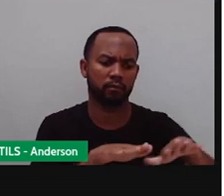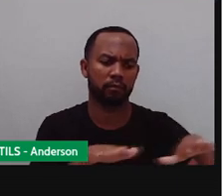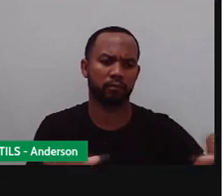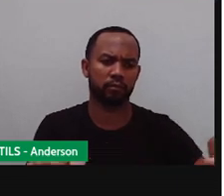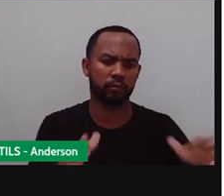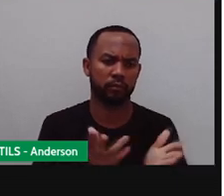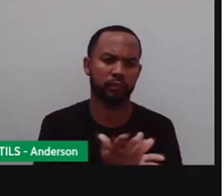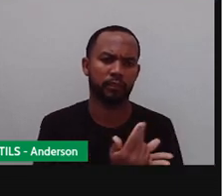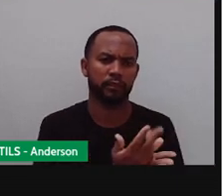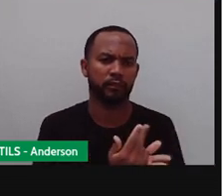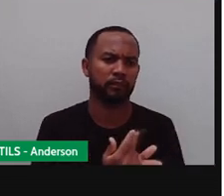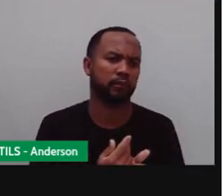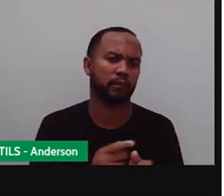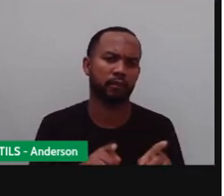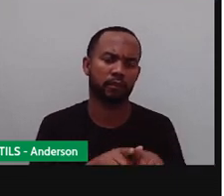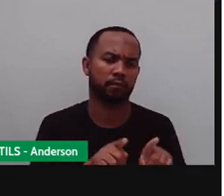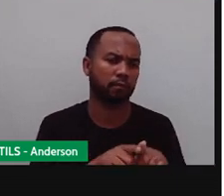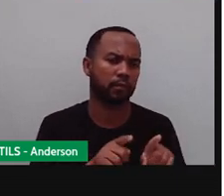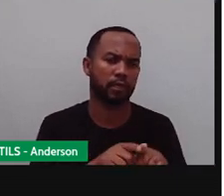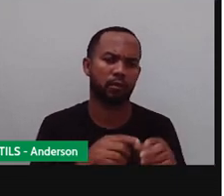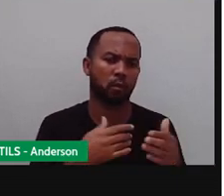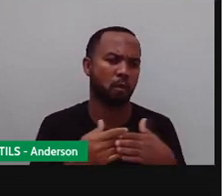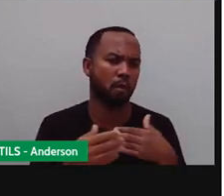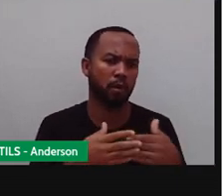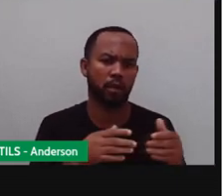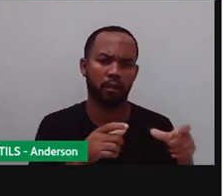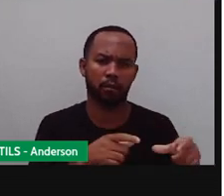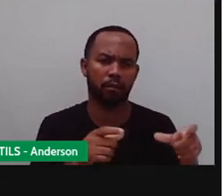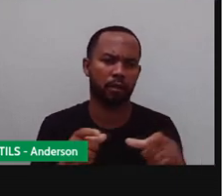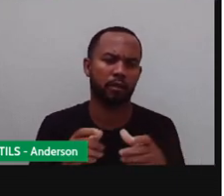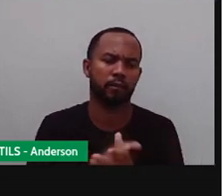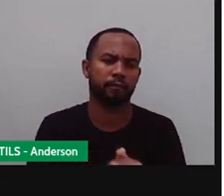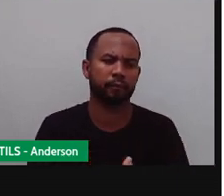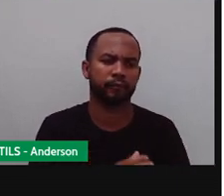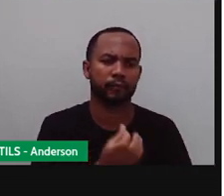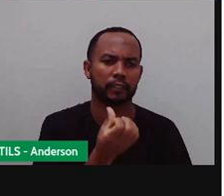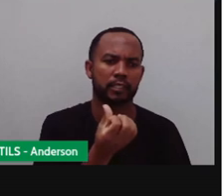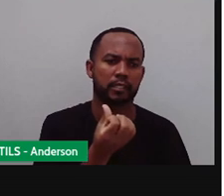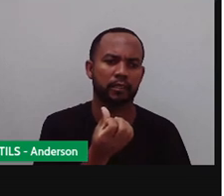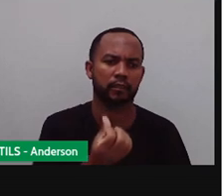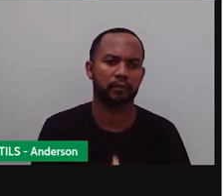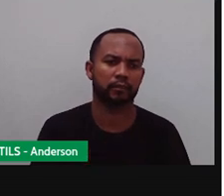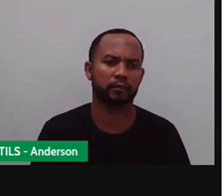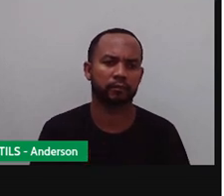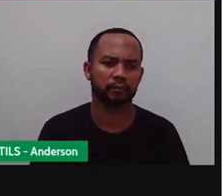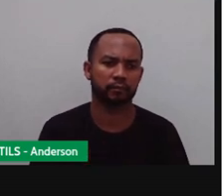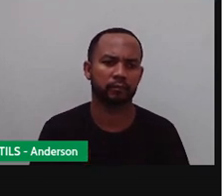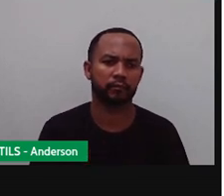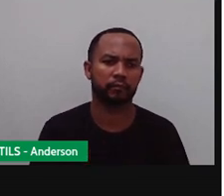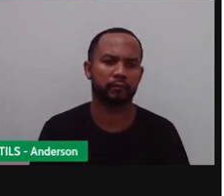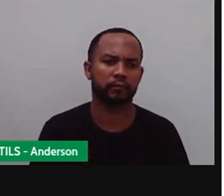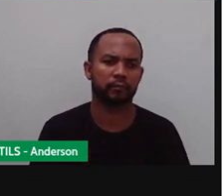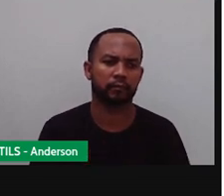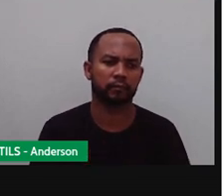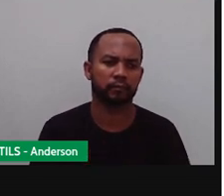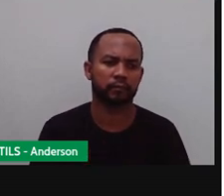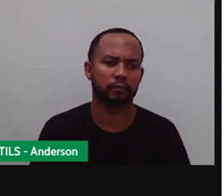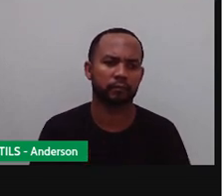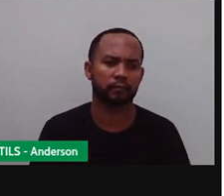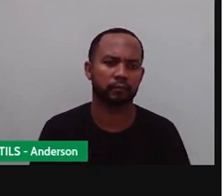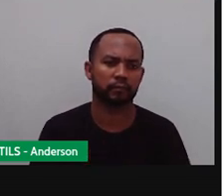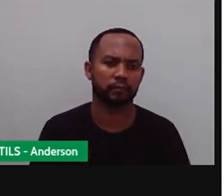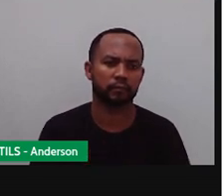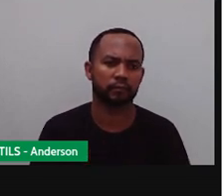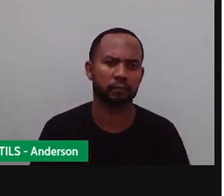Podem desenhar bolinhas no caderno, como vocês preferirem. Pronto. Estão os seis quadrinhos aqui. Ó, eu vou até arrumar aqui pra vocês verem. Tipo carta de baralho.